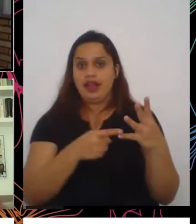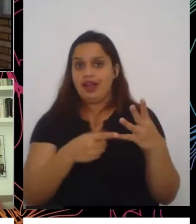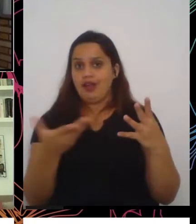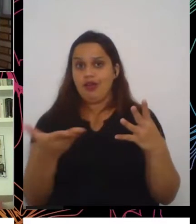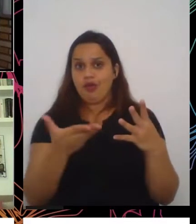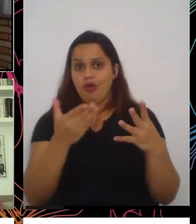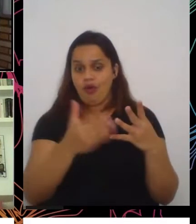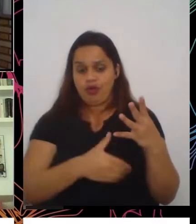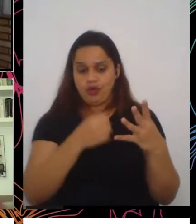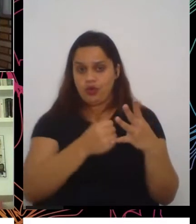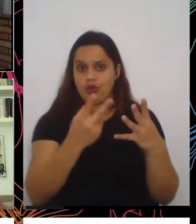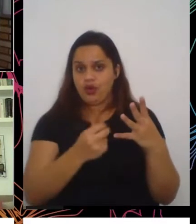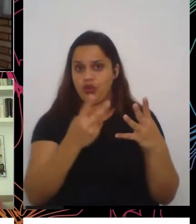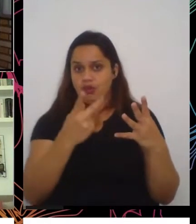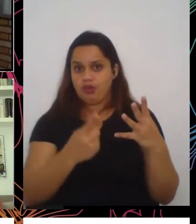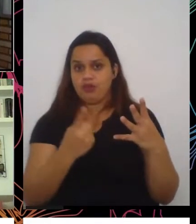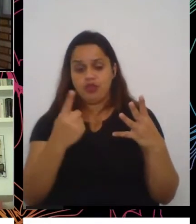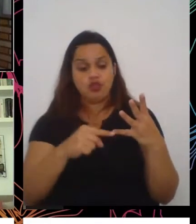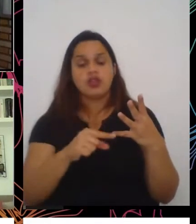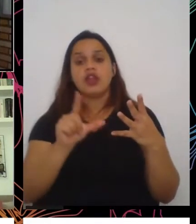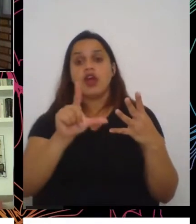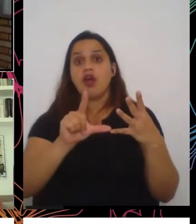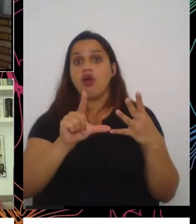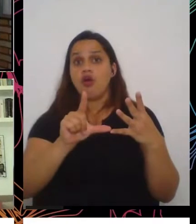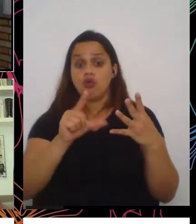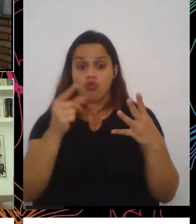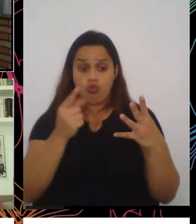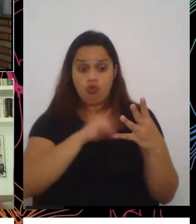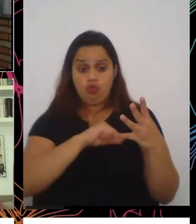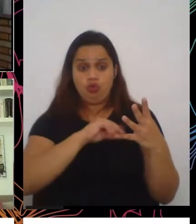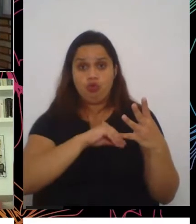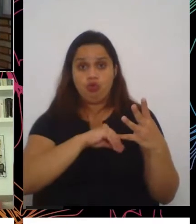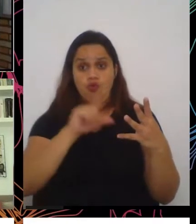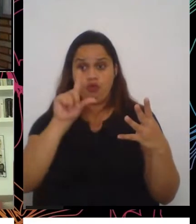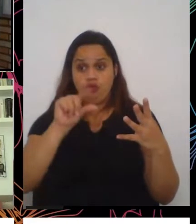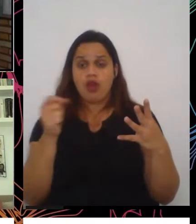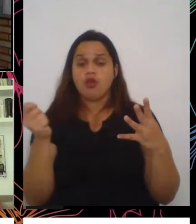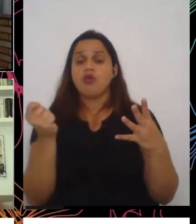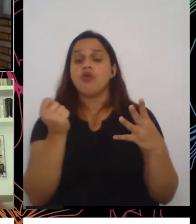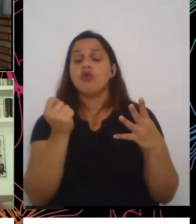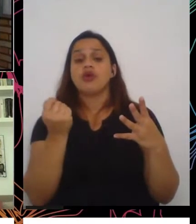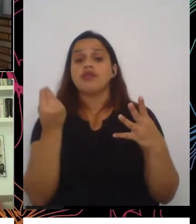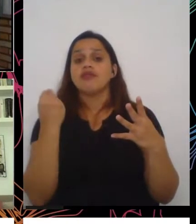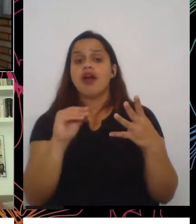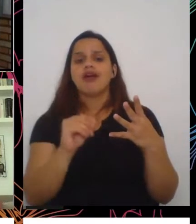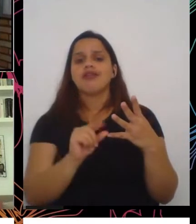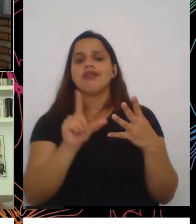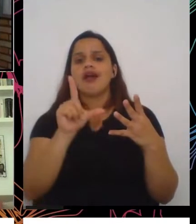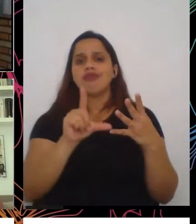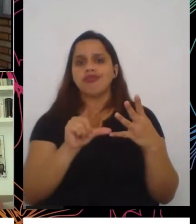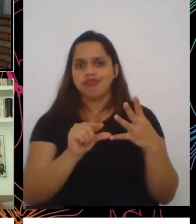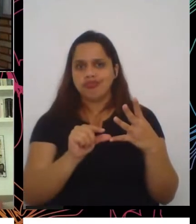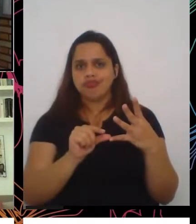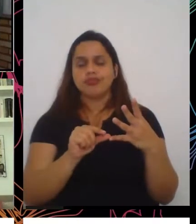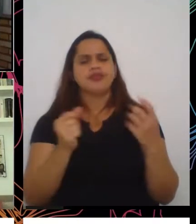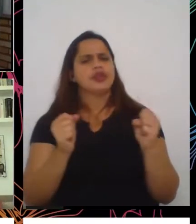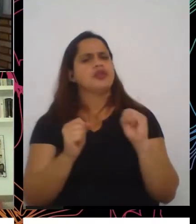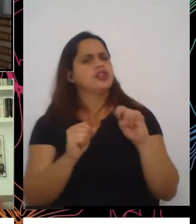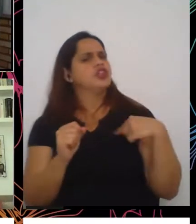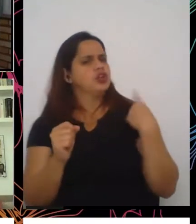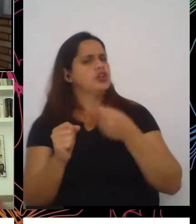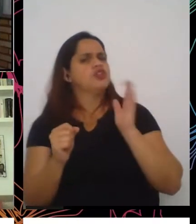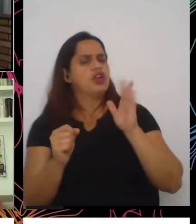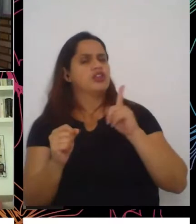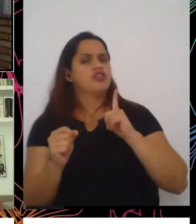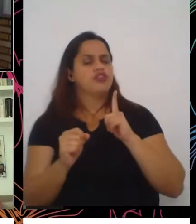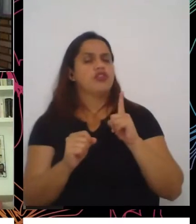2021, até a redução mesmo do valor desse auxílio. Paola, se nós já tivéssemos uma renda universal,